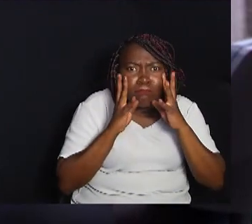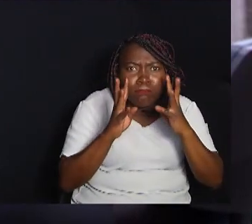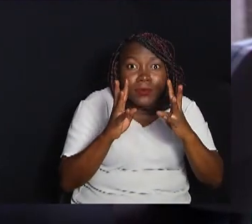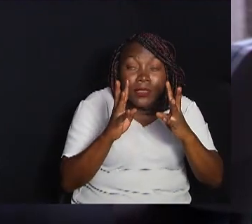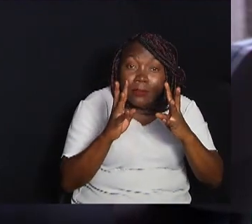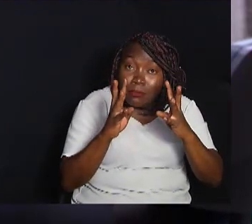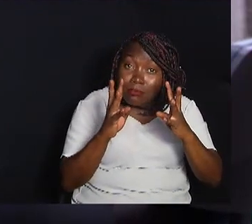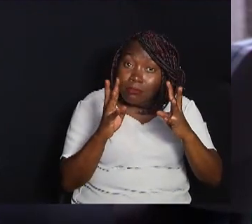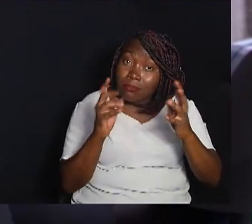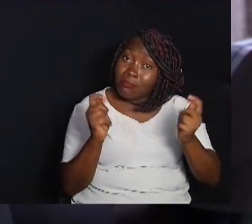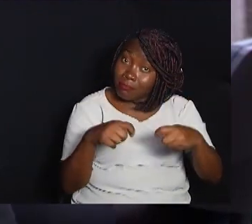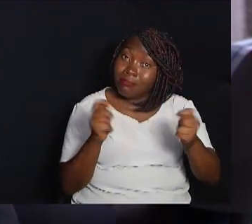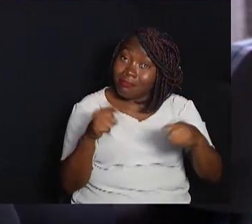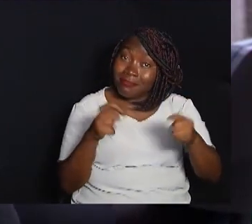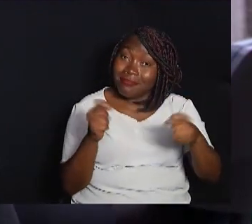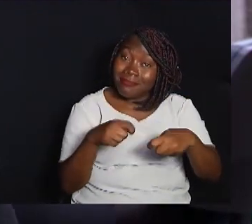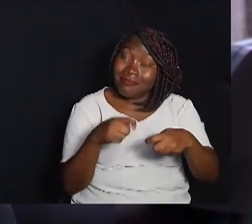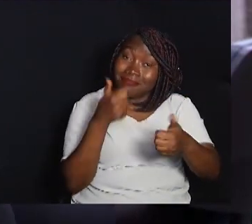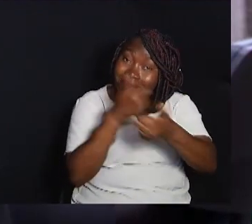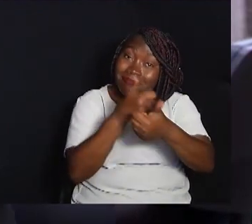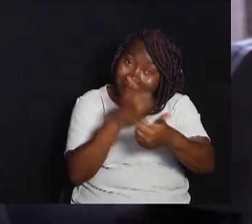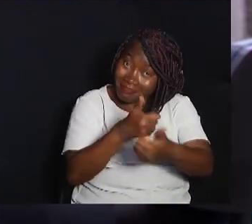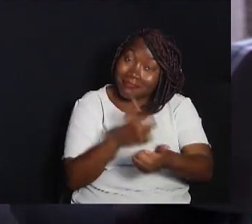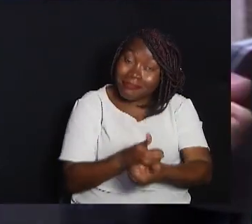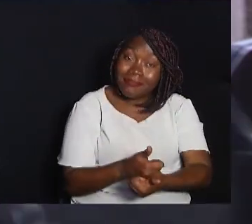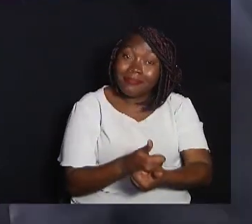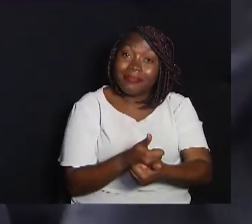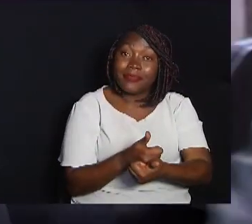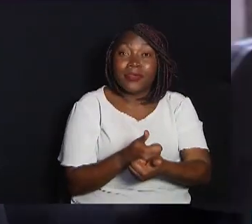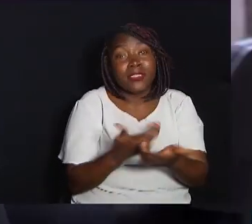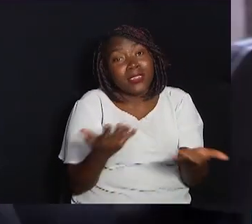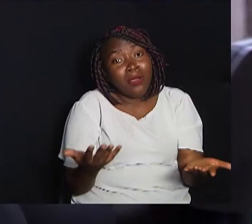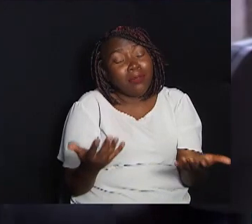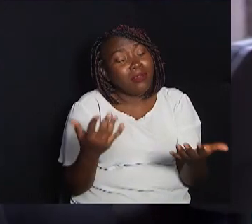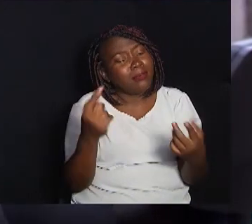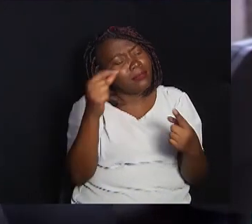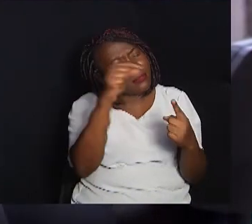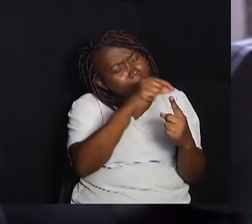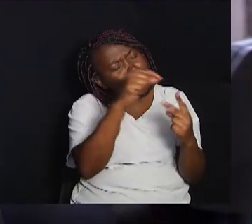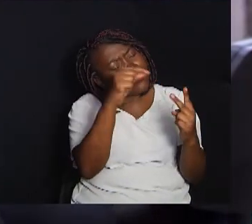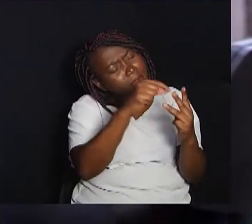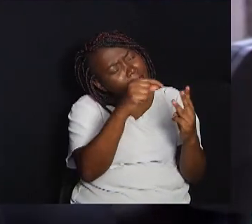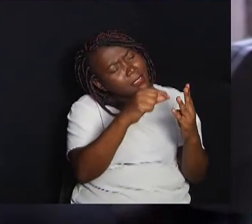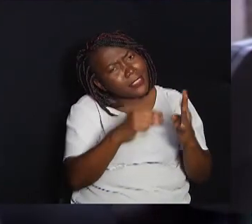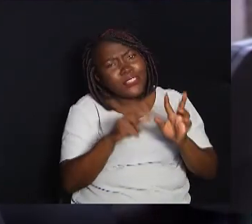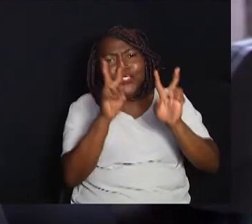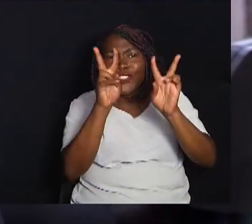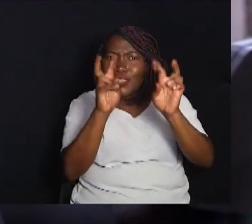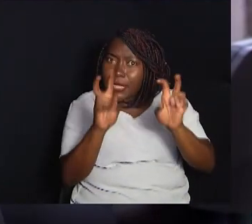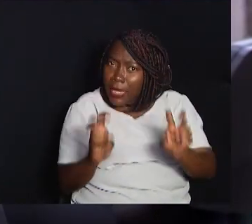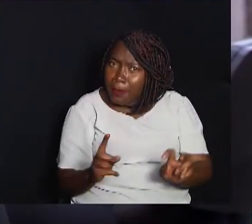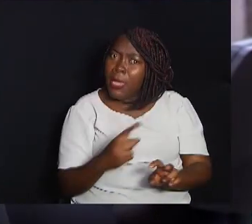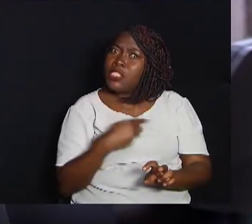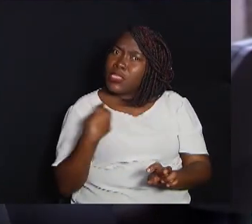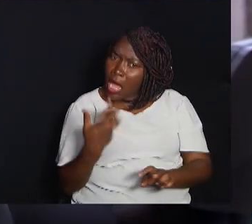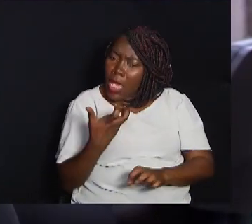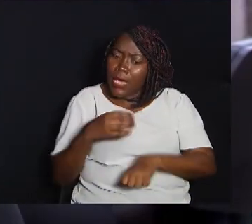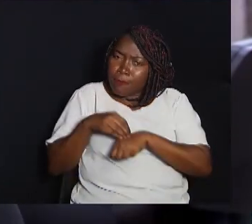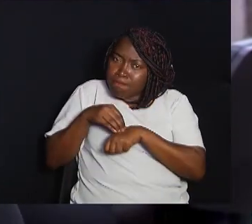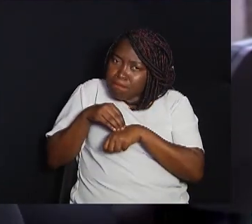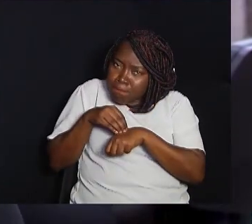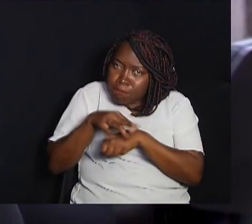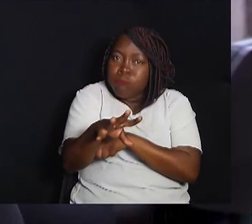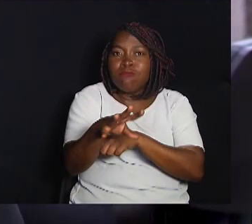esteja conseguindo acompanhar a discussão Então são esses temas que nós vamos querer tratar e trazer ao debate